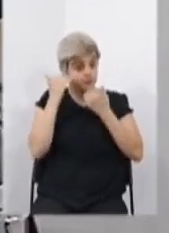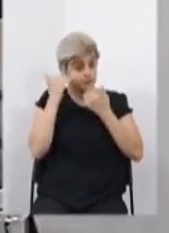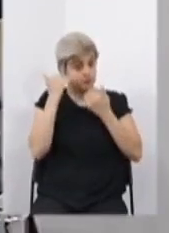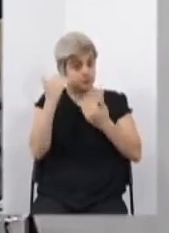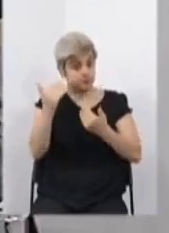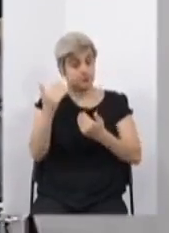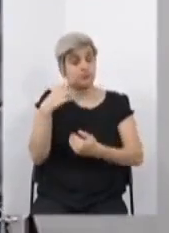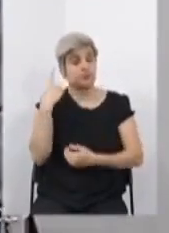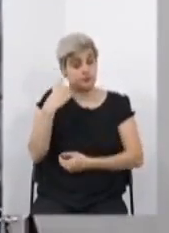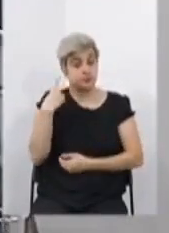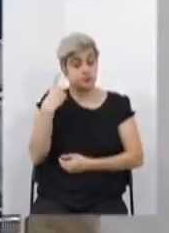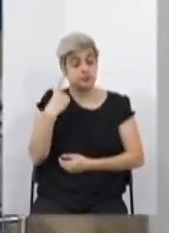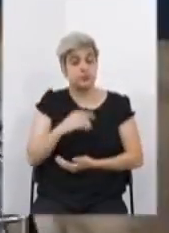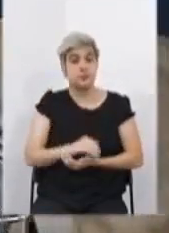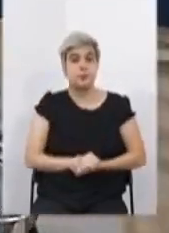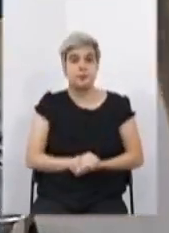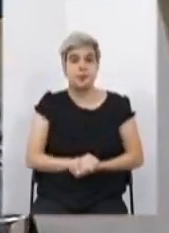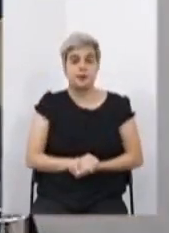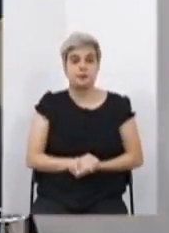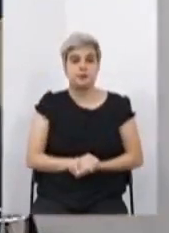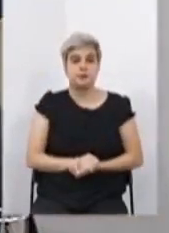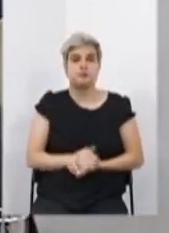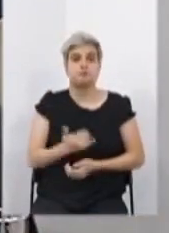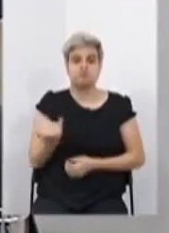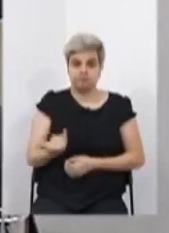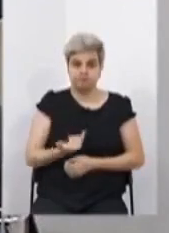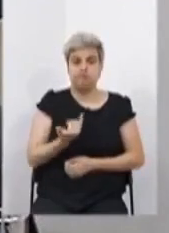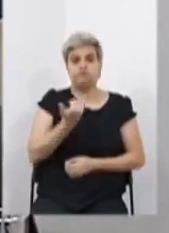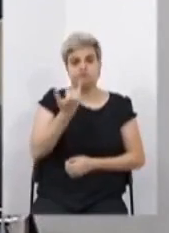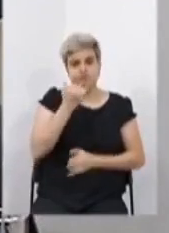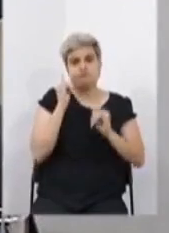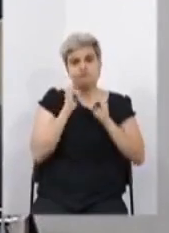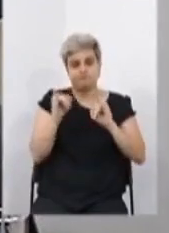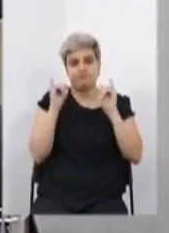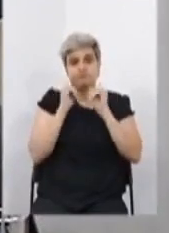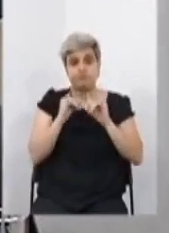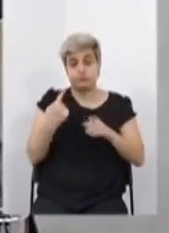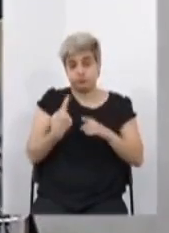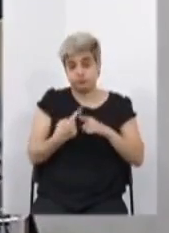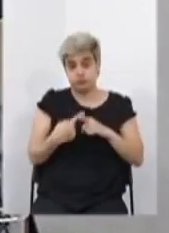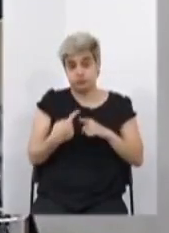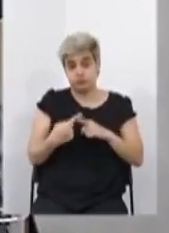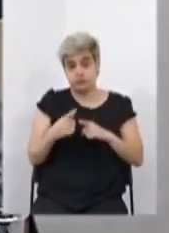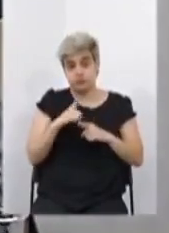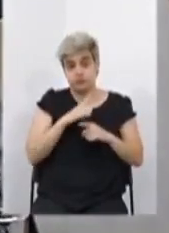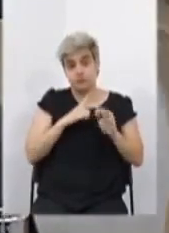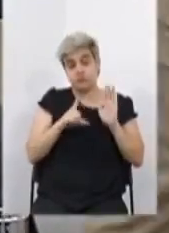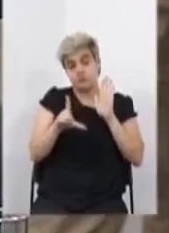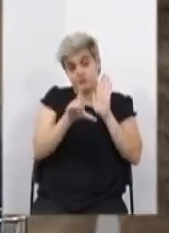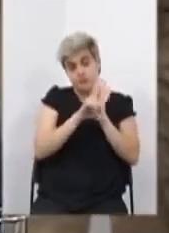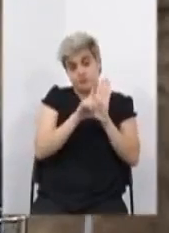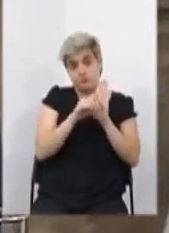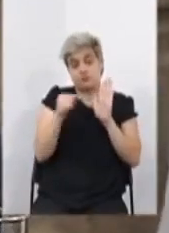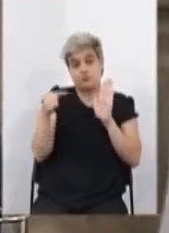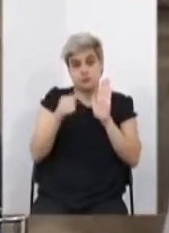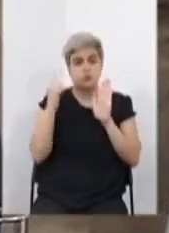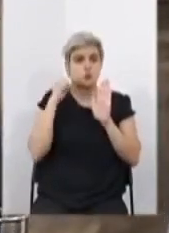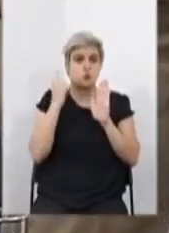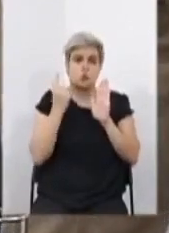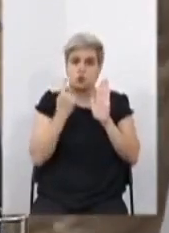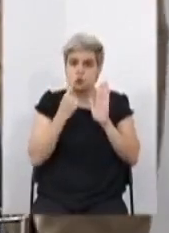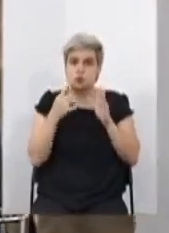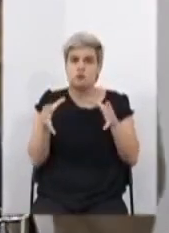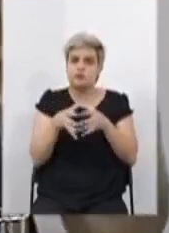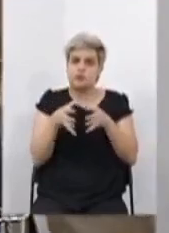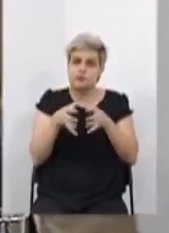deputado Arte Bechir. Muito importante a sua fala. Primeiro, em relação à lei sobre os surdos, a comunidade